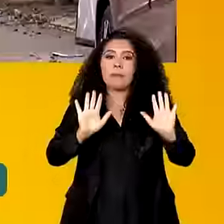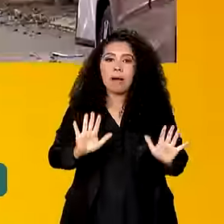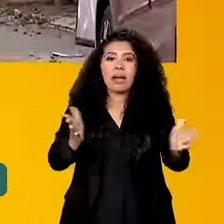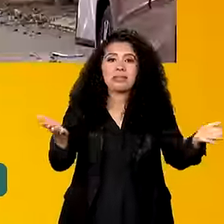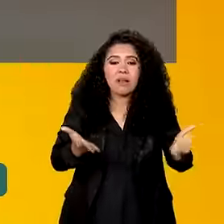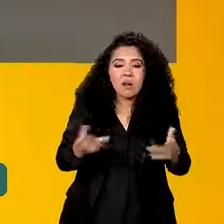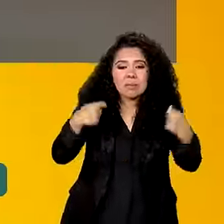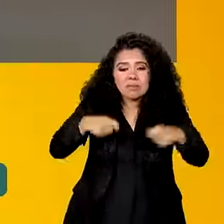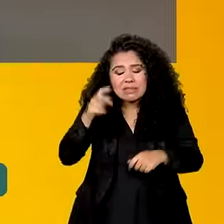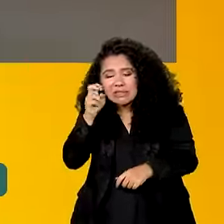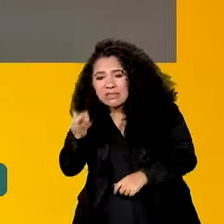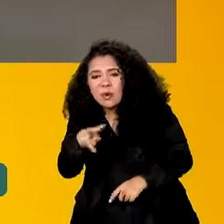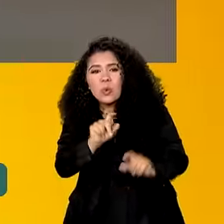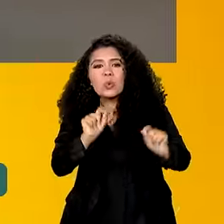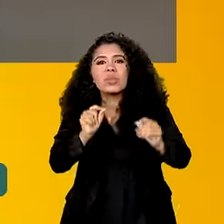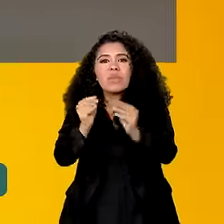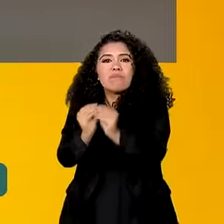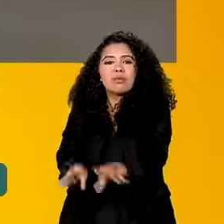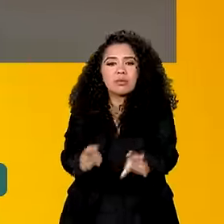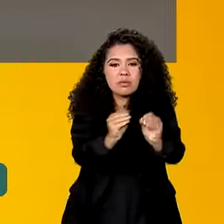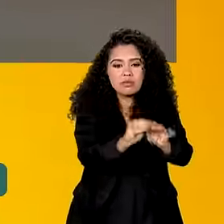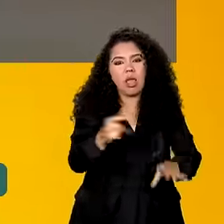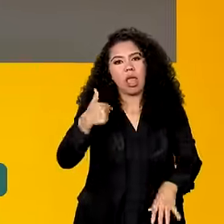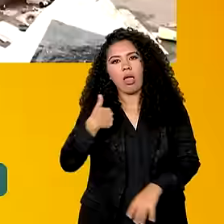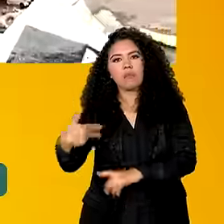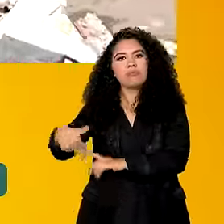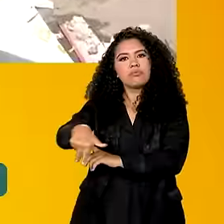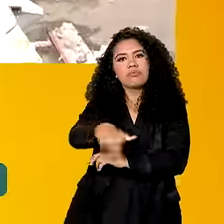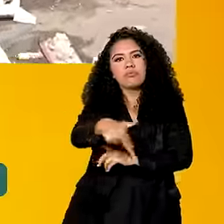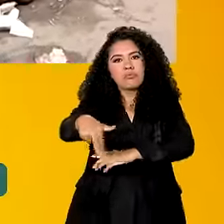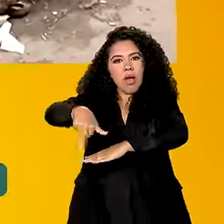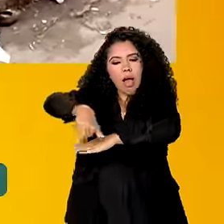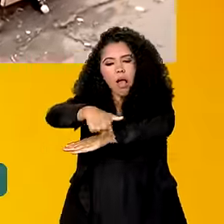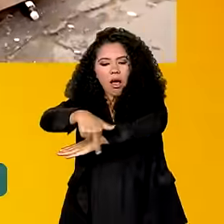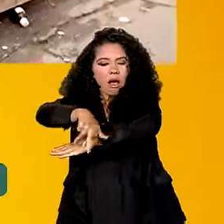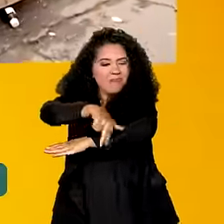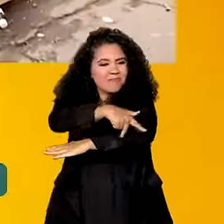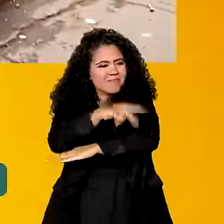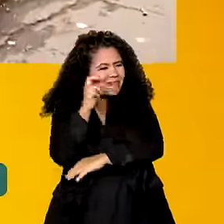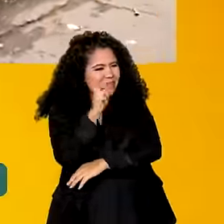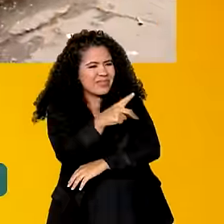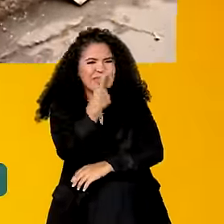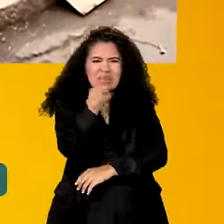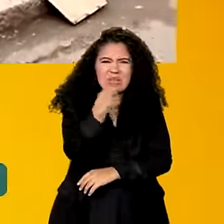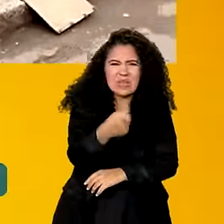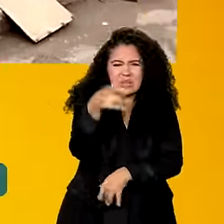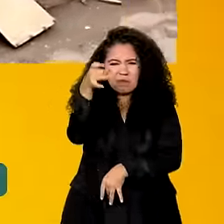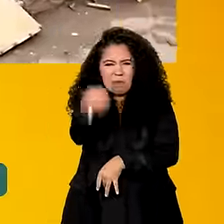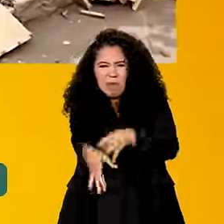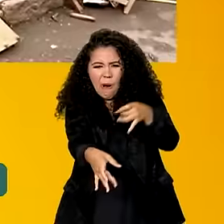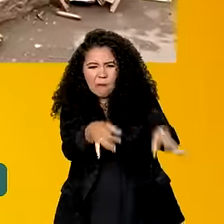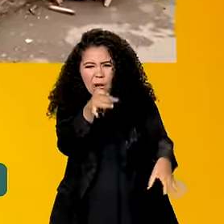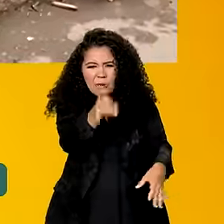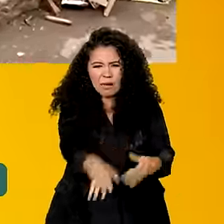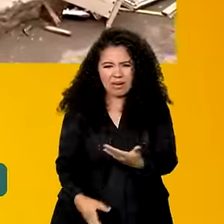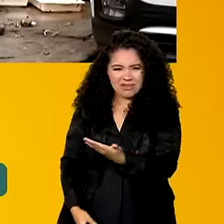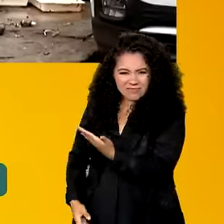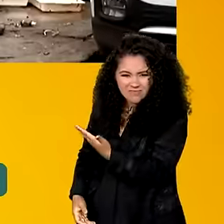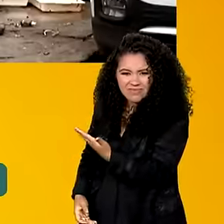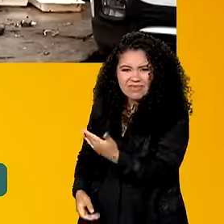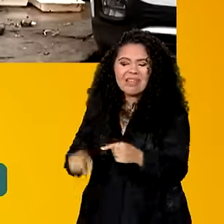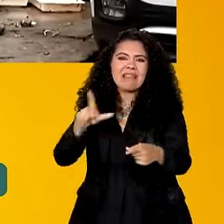os prejuízos. Andando pelas ruas aqui da capital gaúcha, a gente vê muito entulho, muito lixo. E esse lixo são